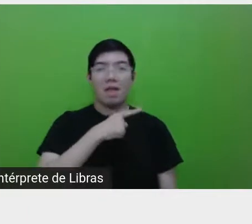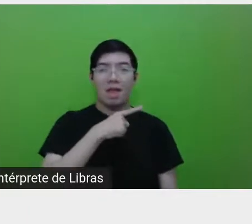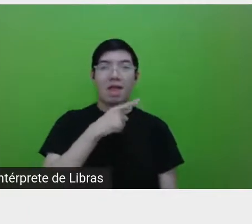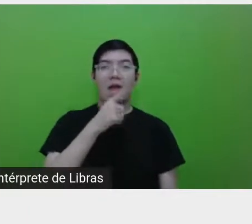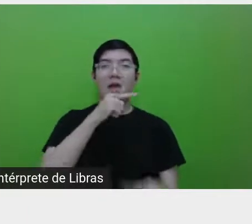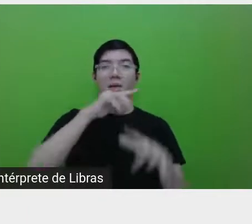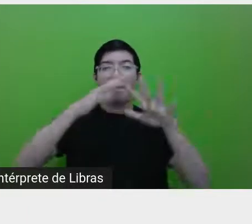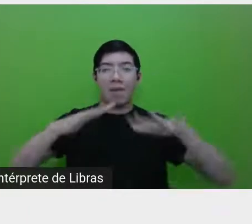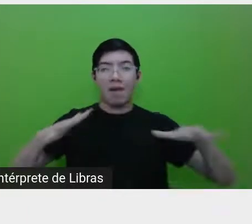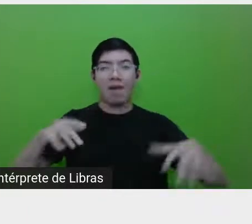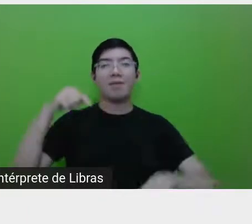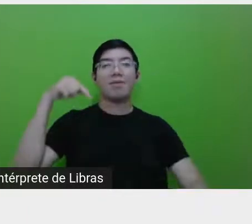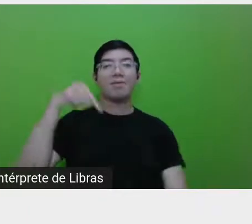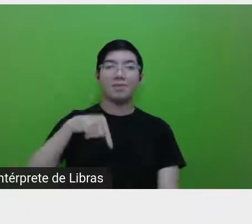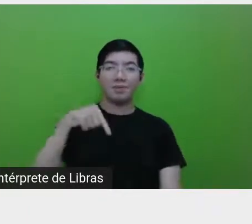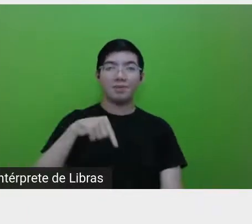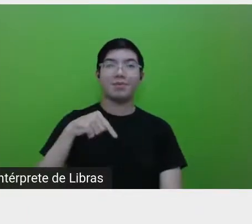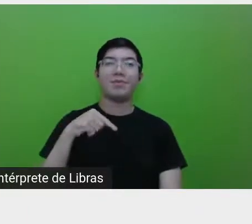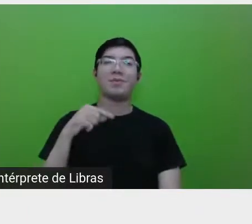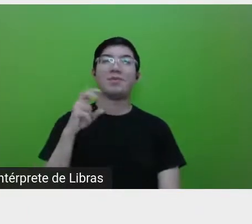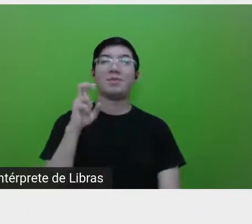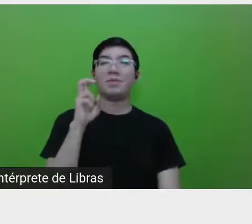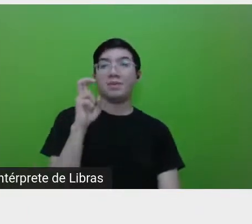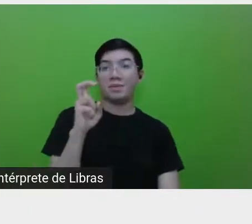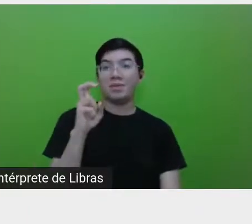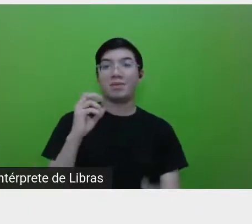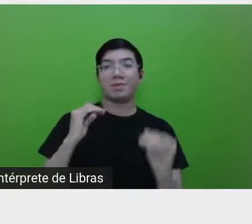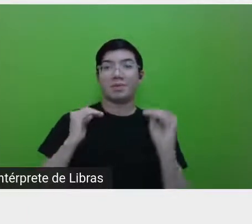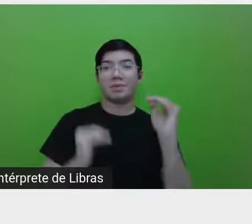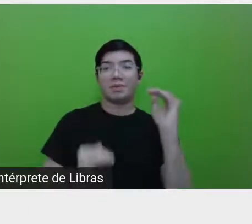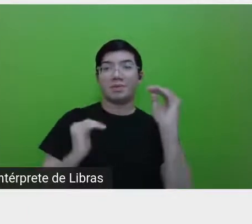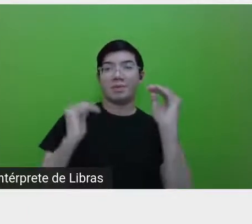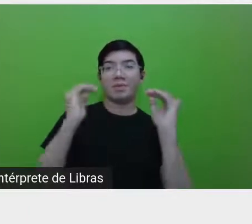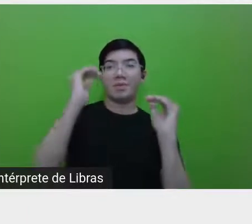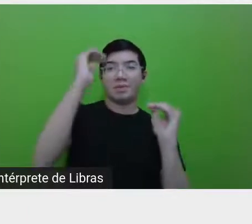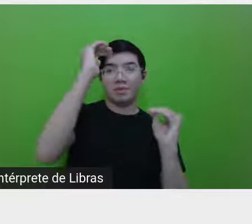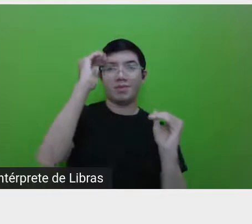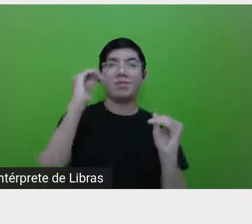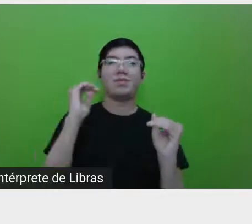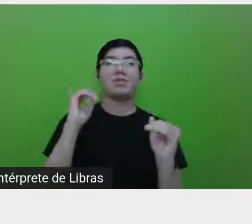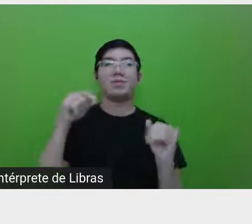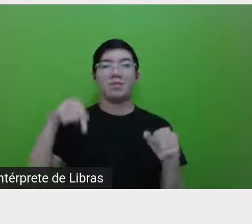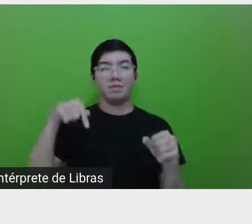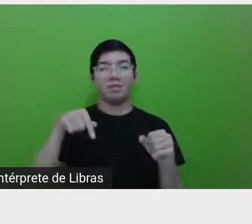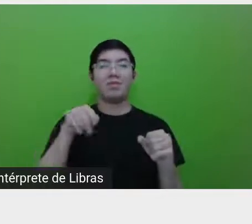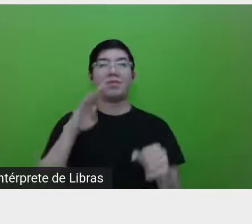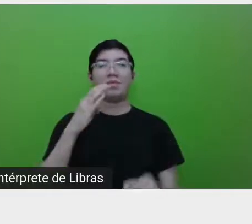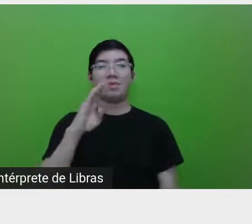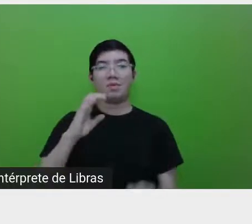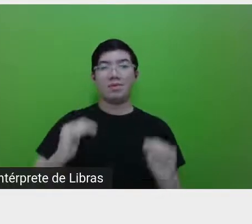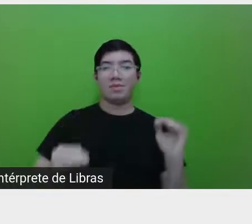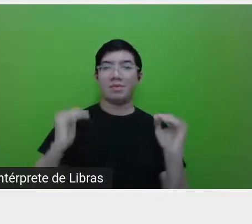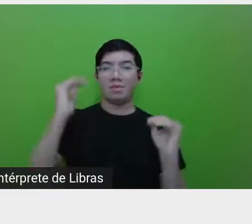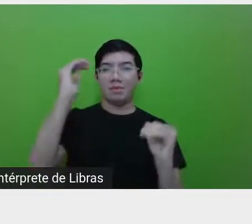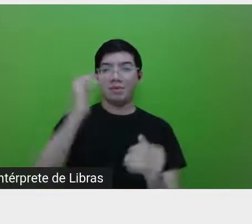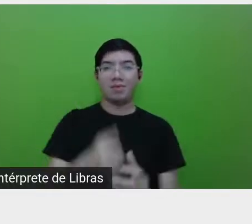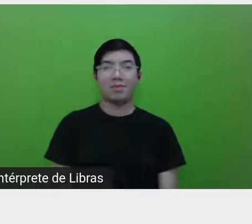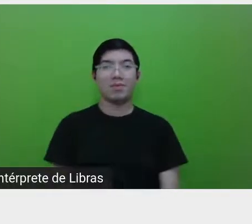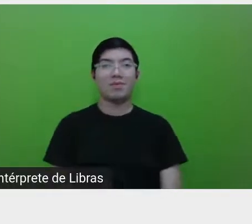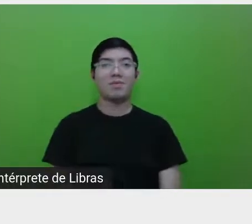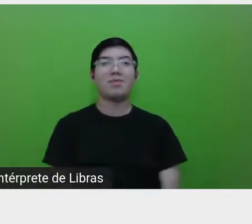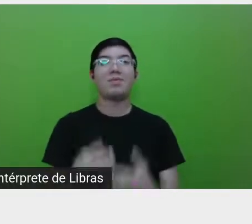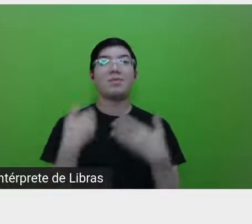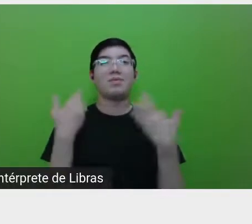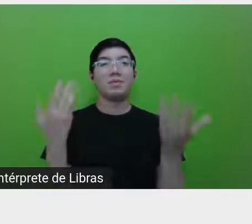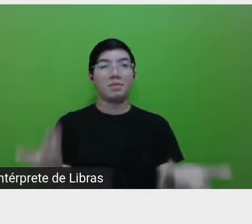biblioteca tem cinco andares e a gente consegue ficar lendo e vendo o mar também. O Travessias Literárias